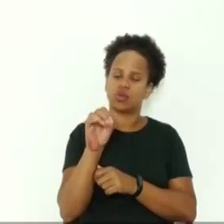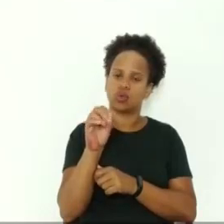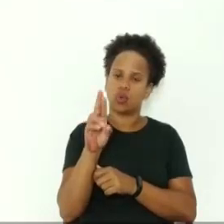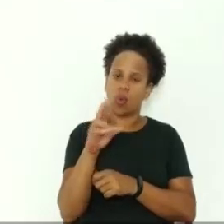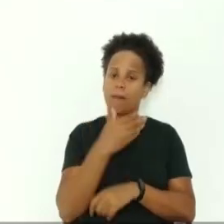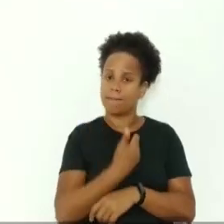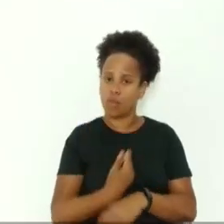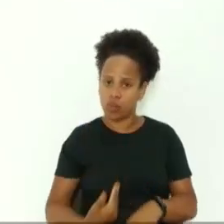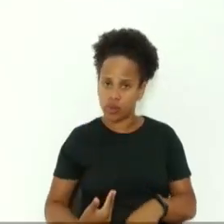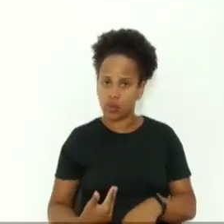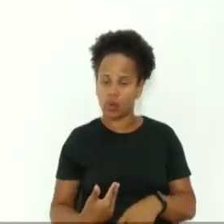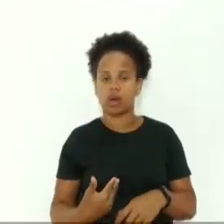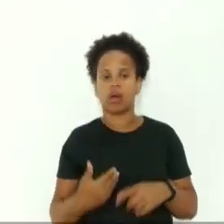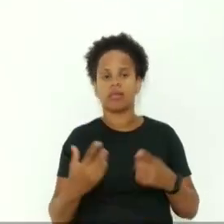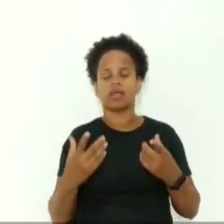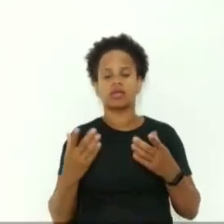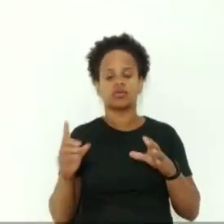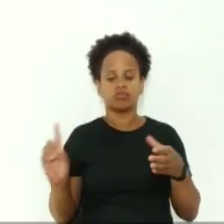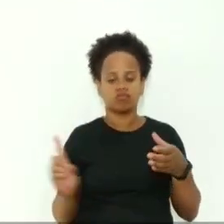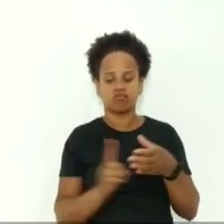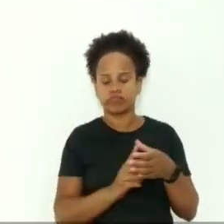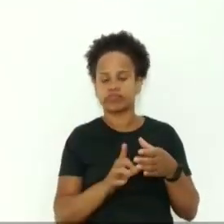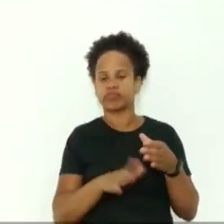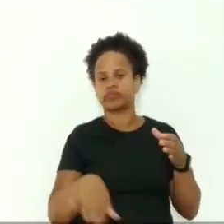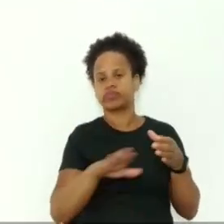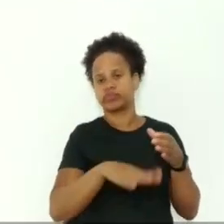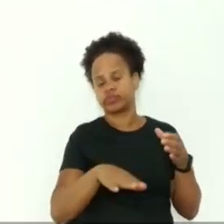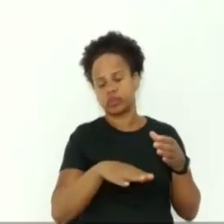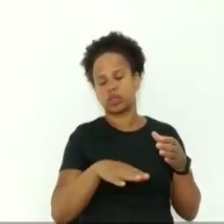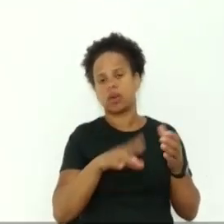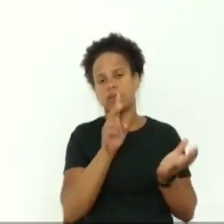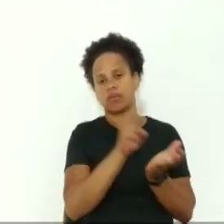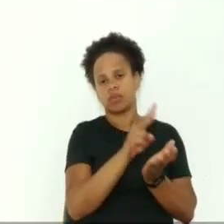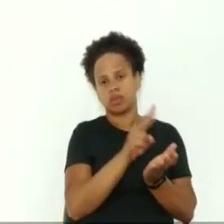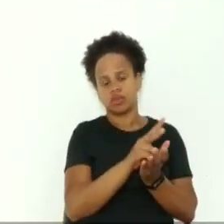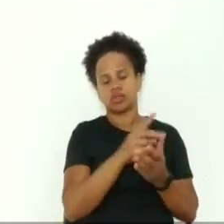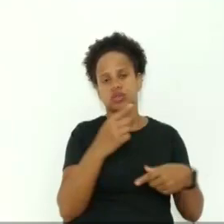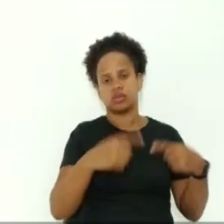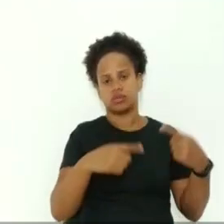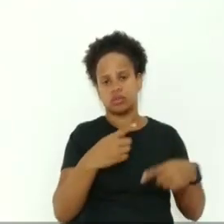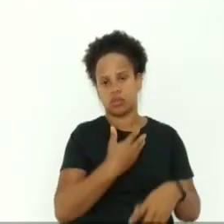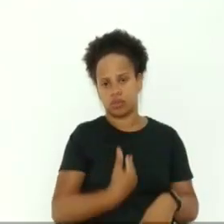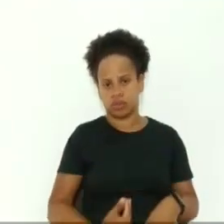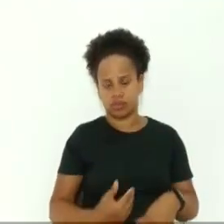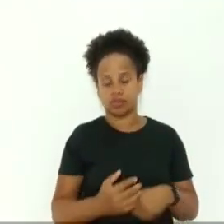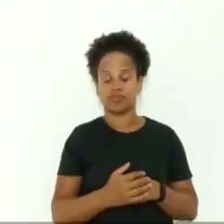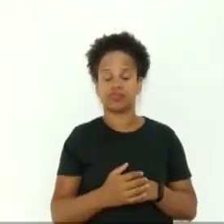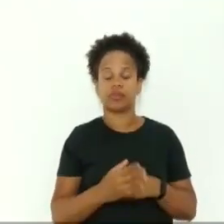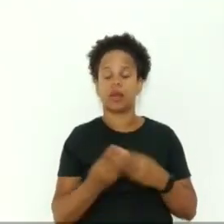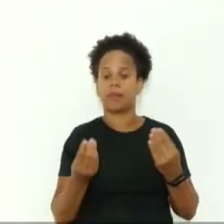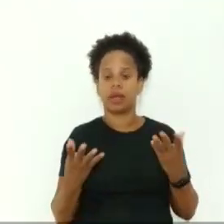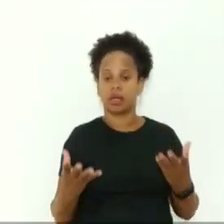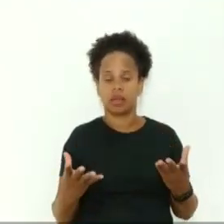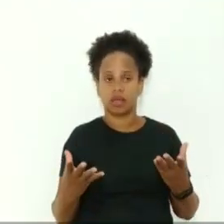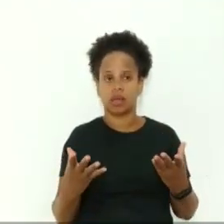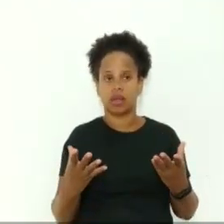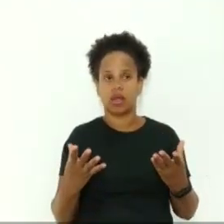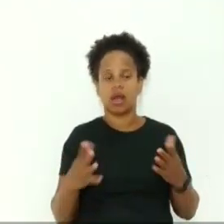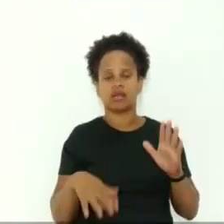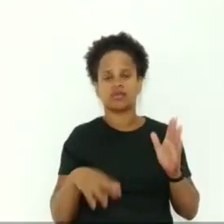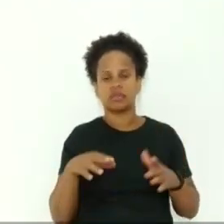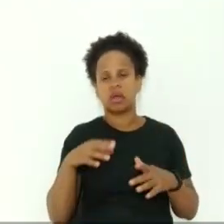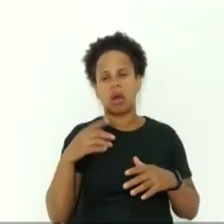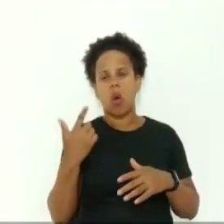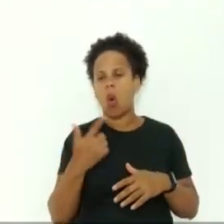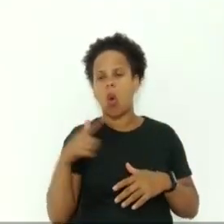nesses espaços da política pública de assistência social para que não fique em margem de que outros trabalhadores